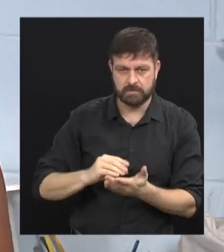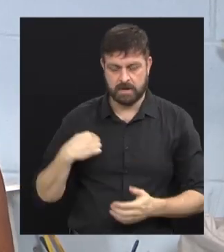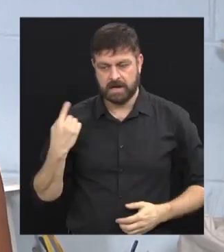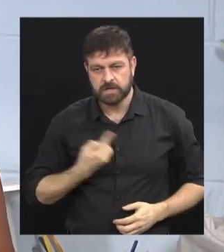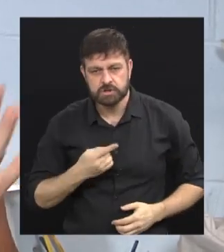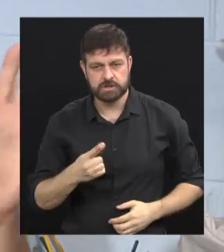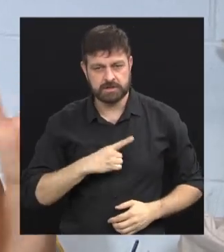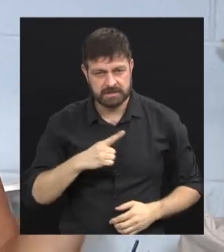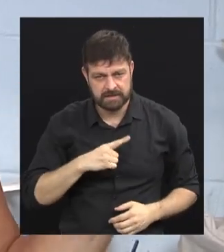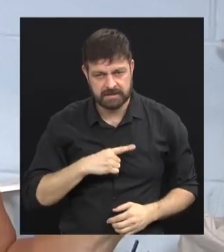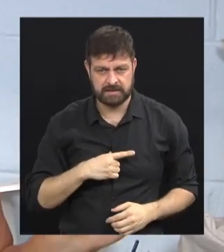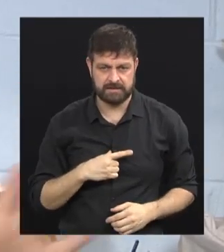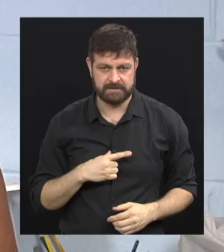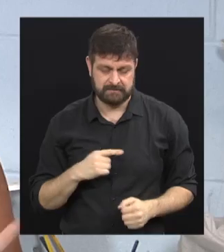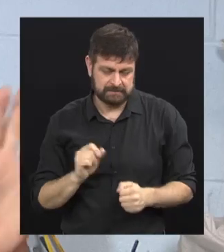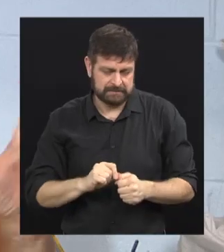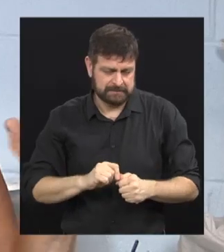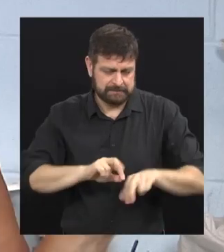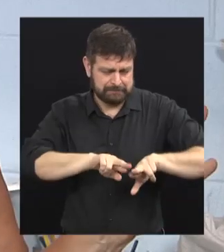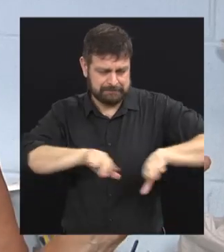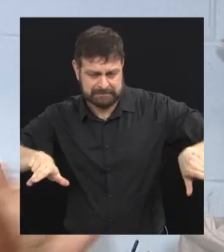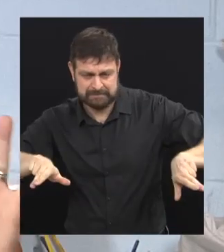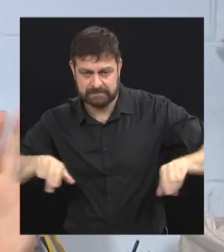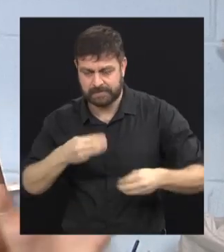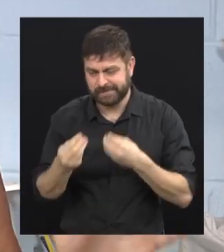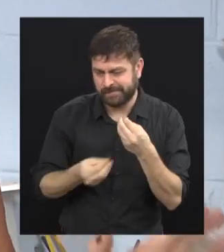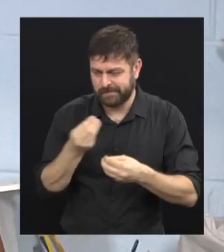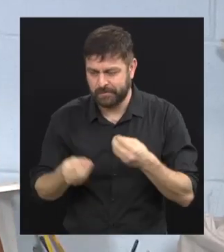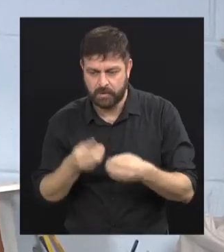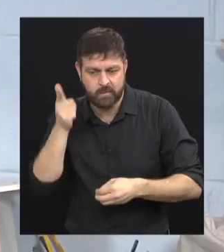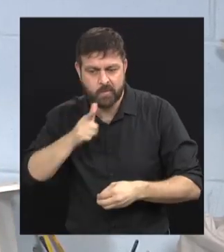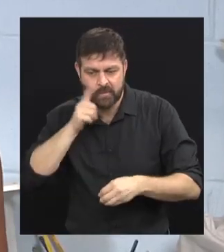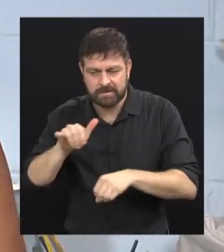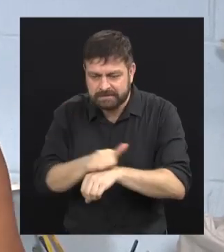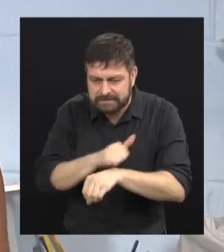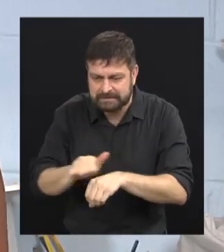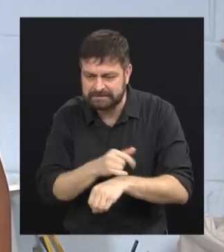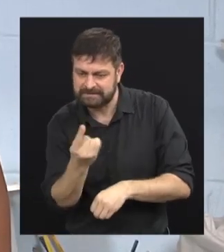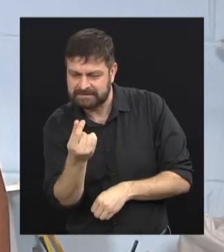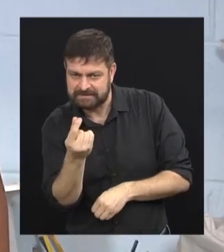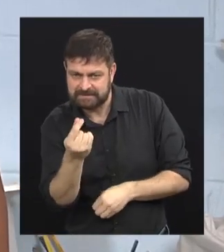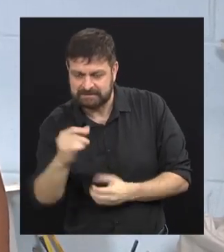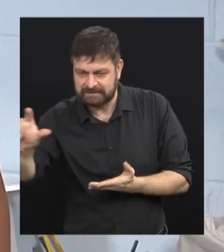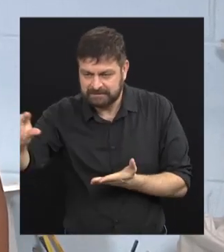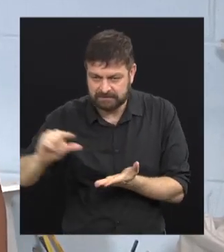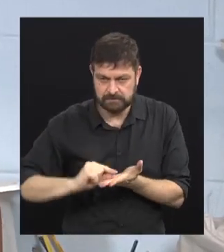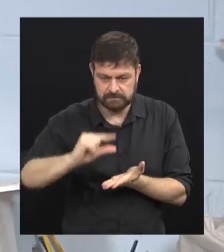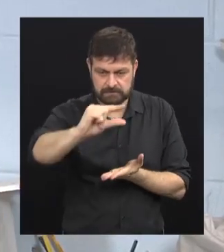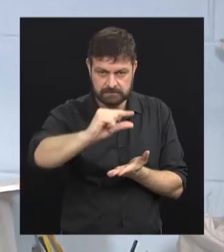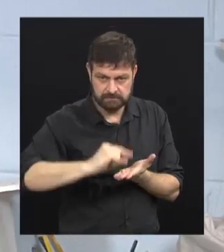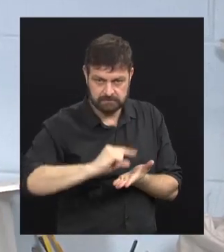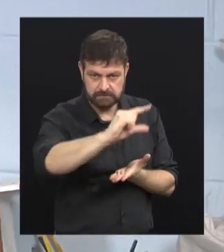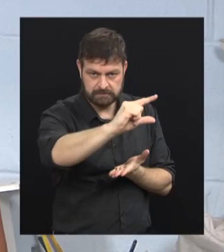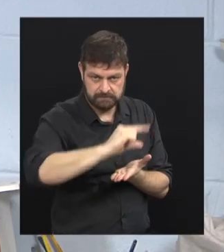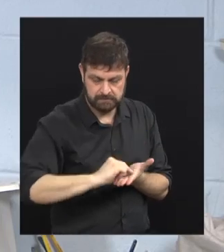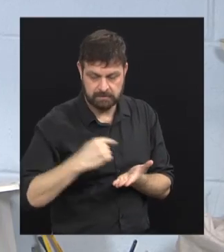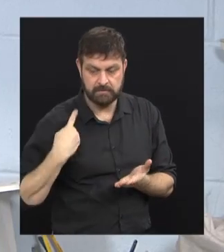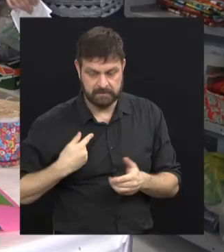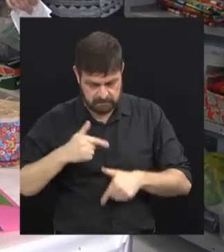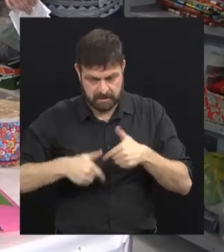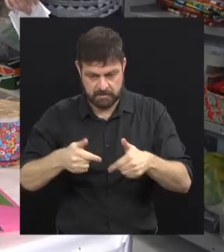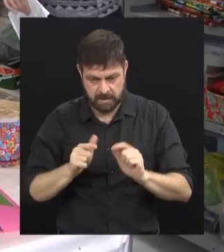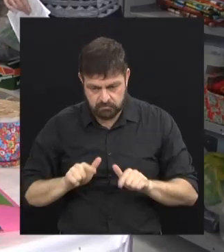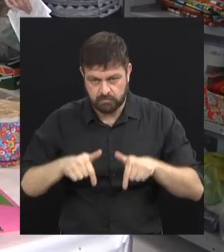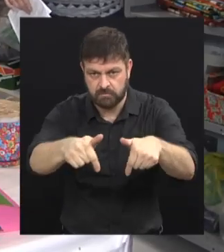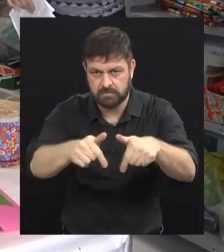Então, gente tem que, assim, expandir as maneiras de receber algum recurso para manter